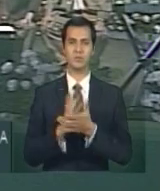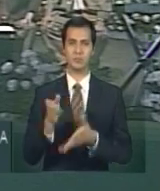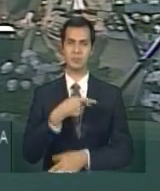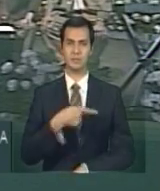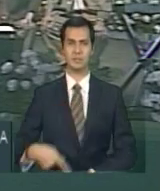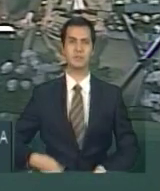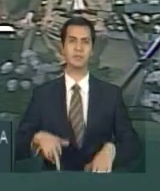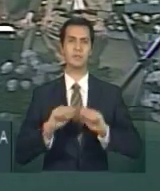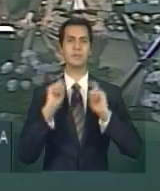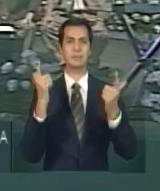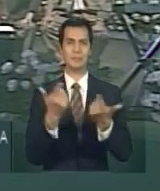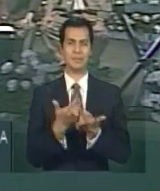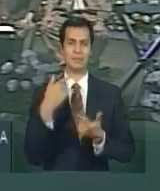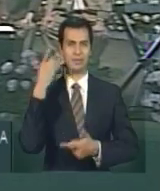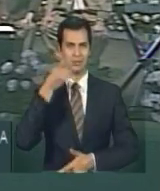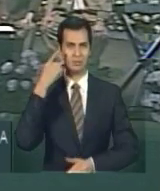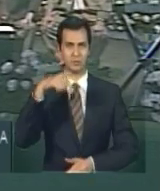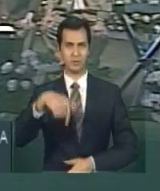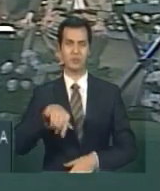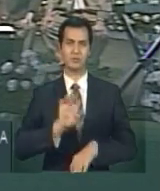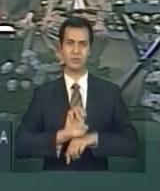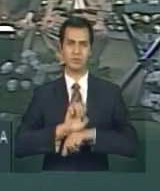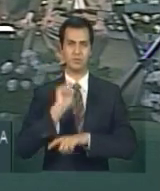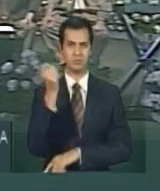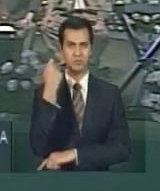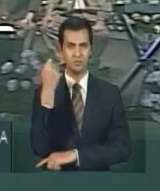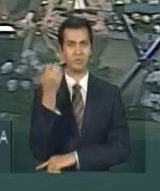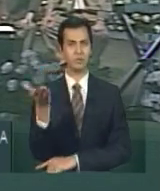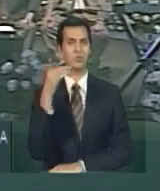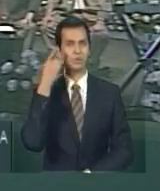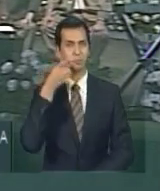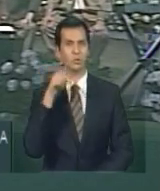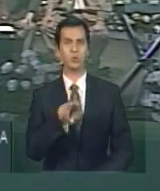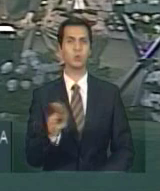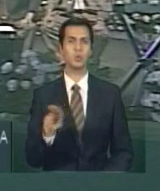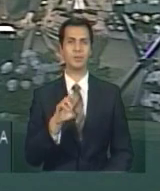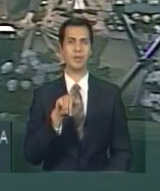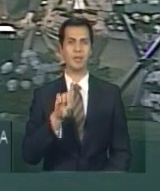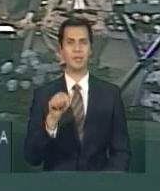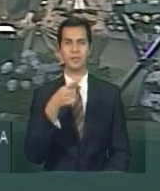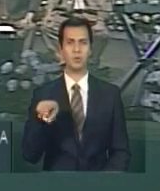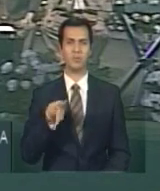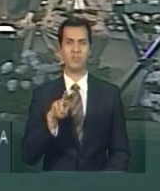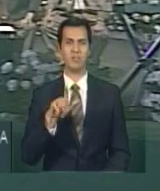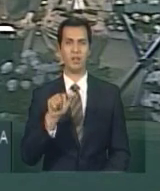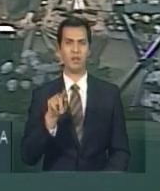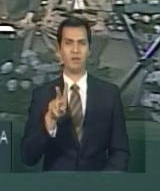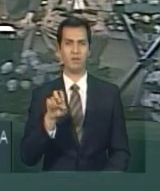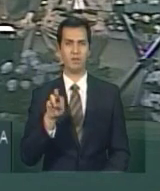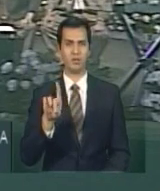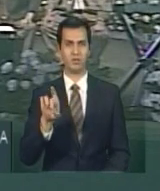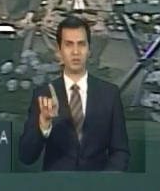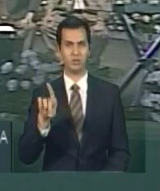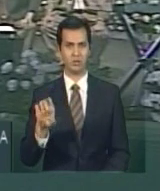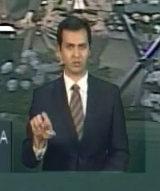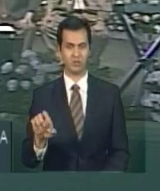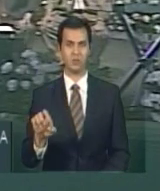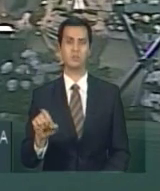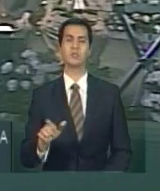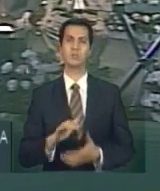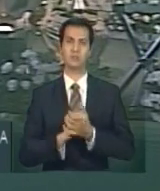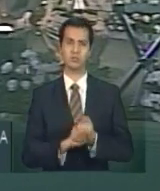Assembleia Legislativa do Estado, nobre deputado Adão Vilaverde. senhor